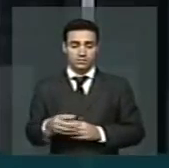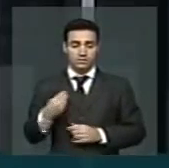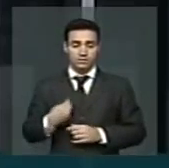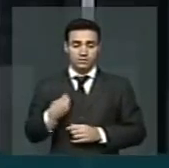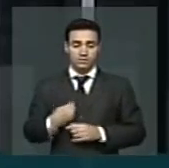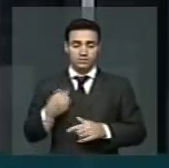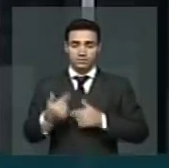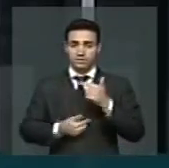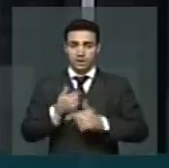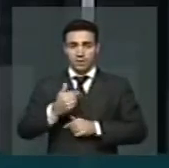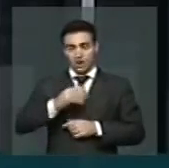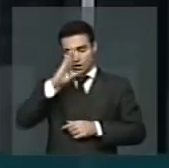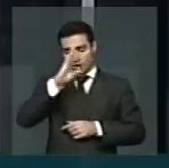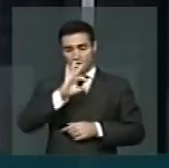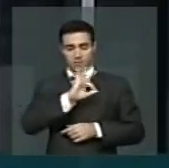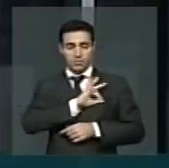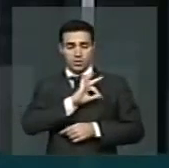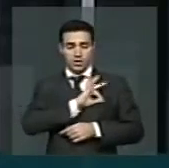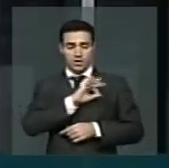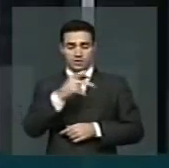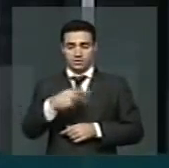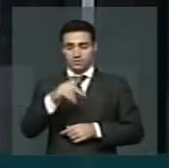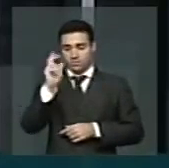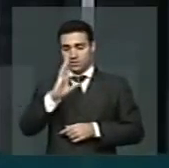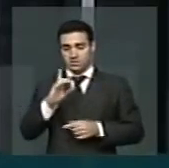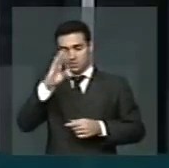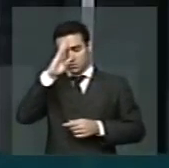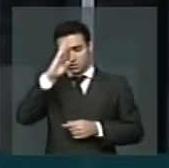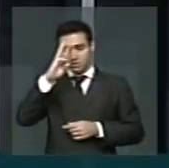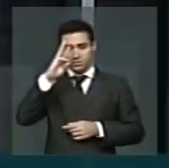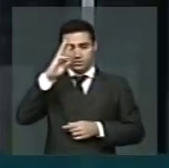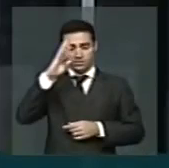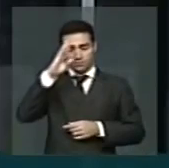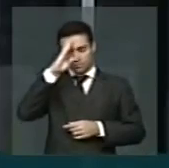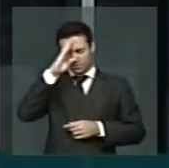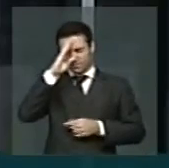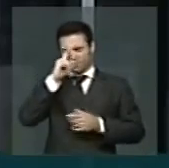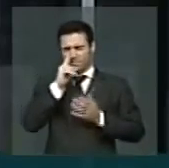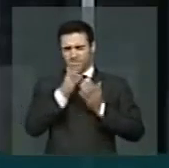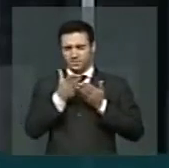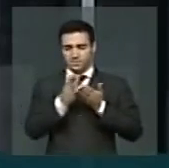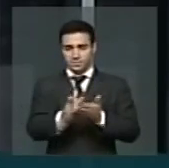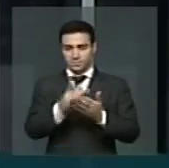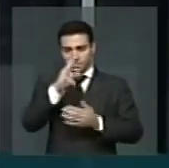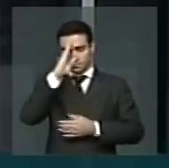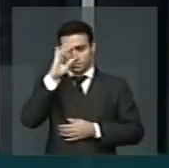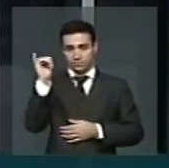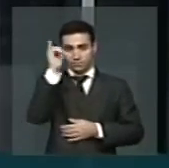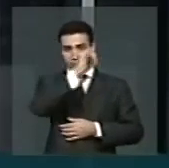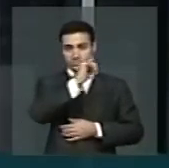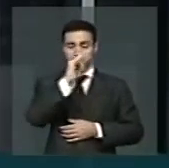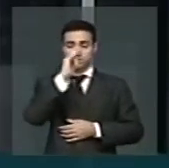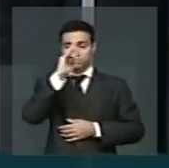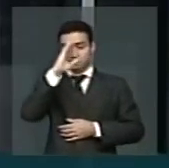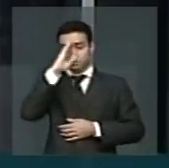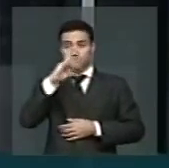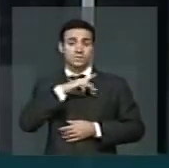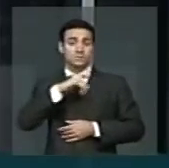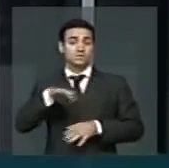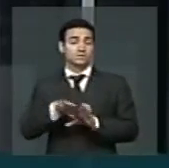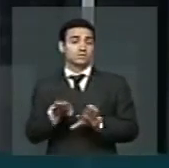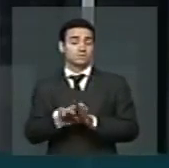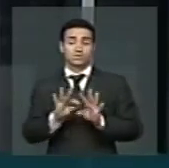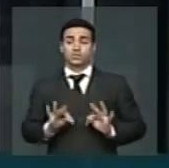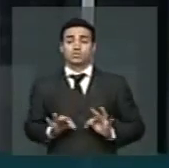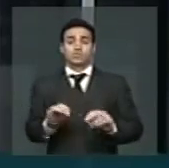militar desse país, do Exército, da Aeronáutica, da Marinha, da Polícia Militar, que